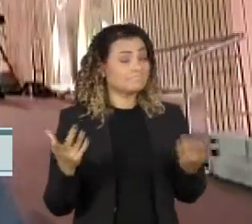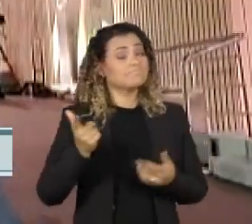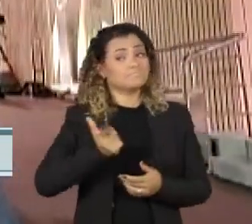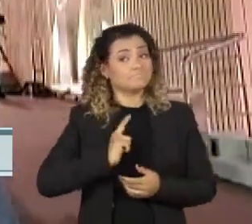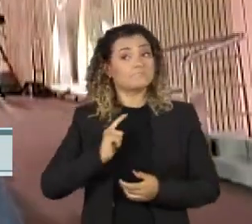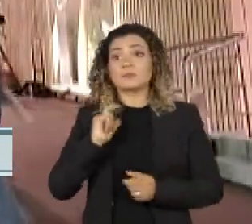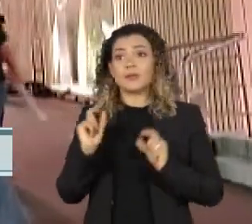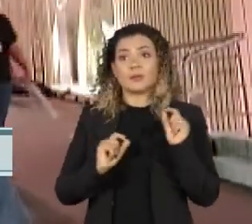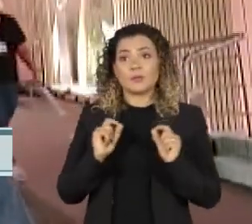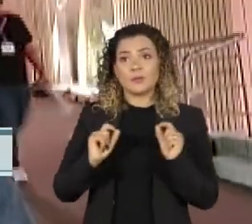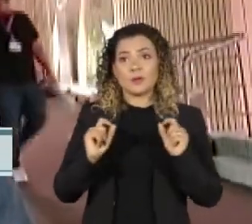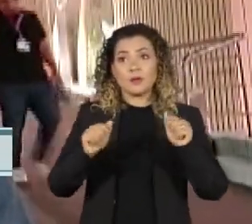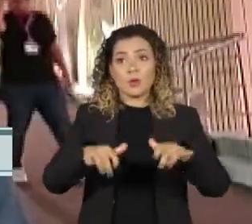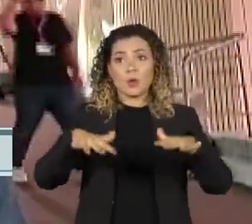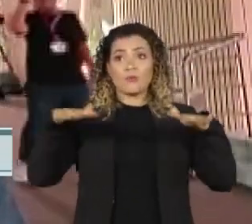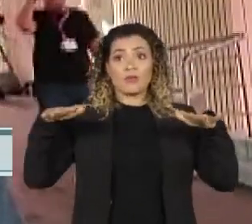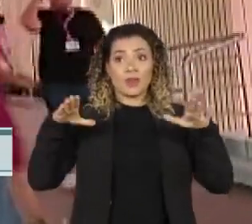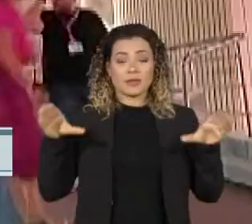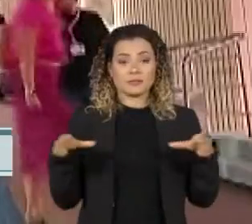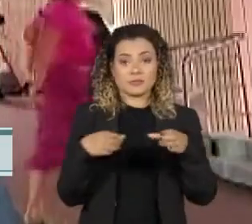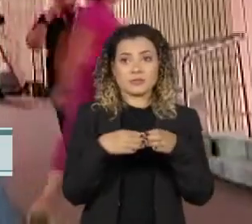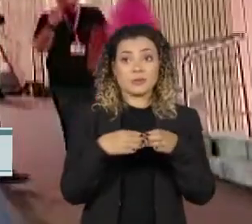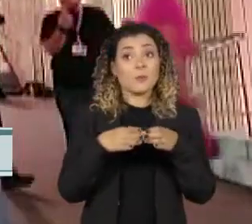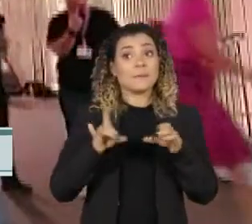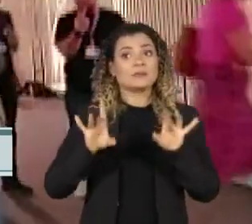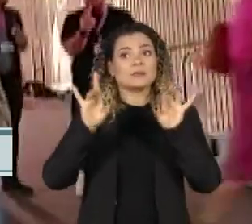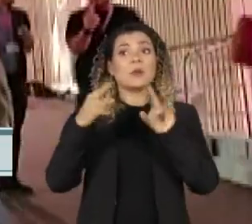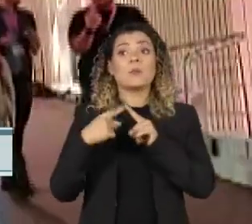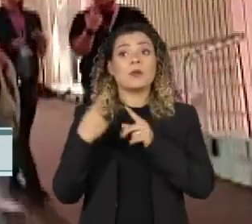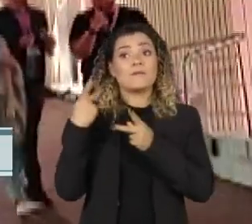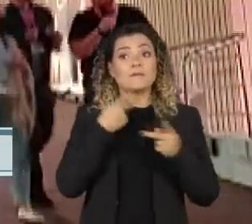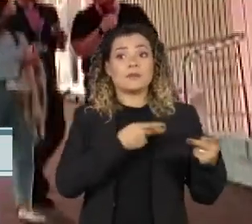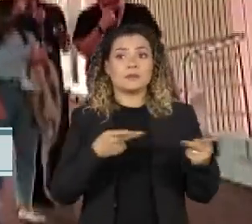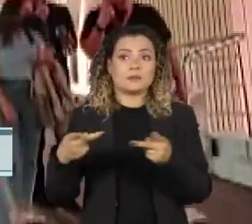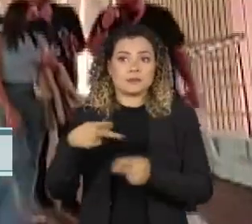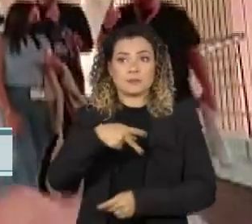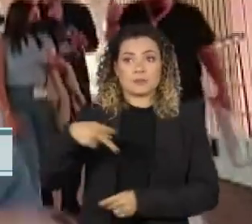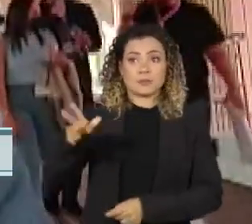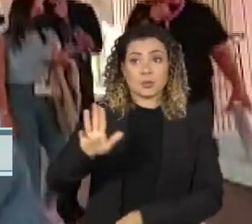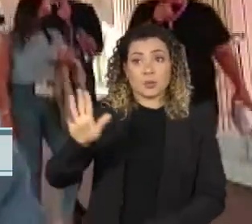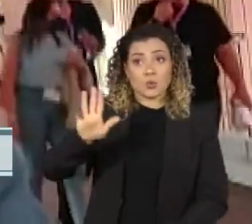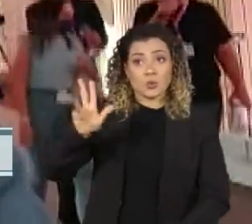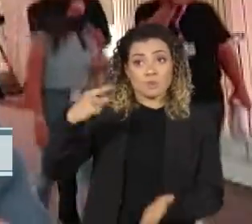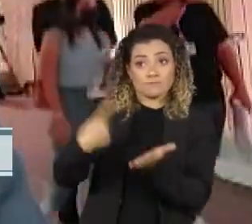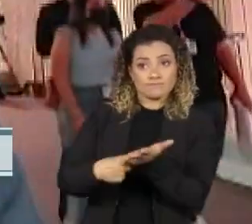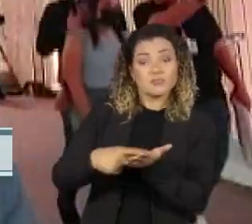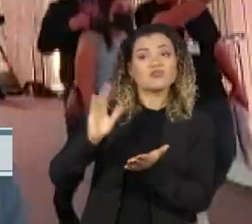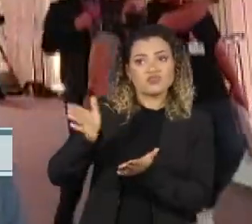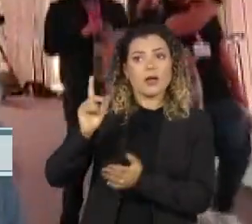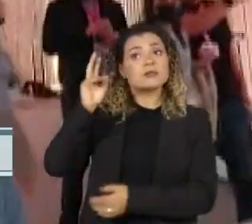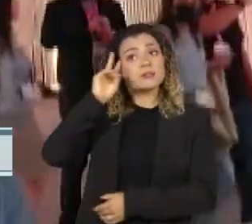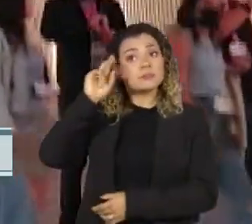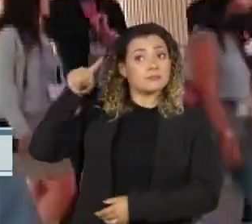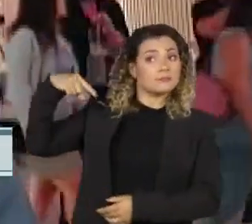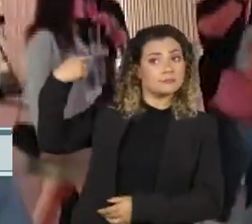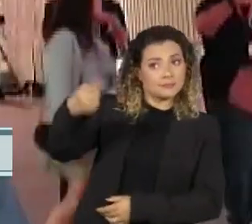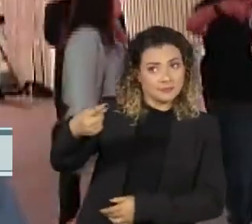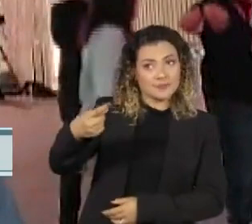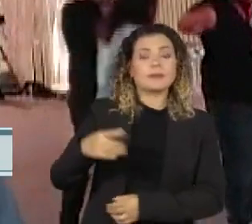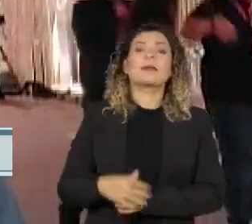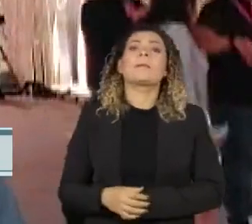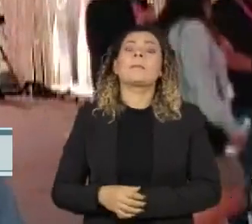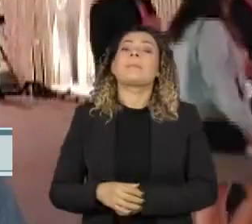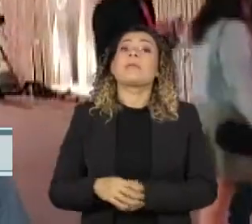praticamente uma conferência à parte. Isso por conta da visita do presidente Lula, que está programada para a segunda semana. A